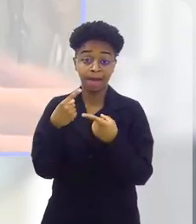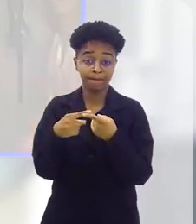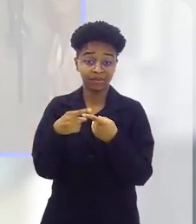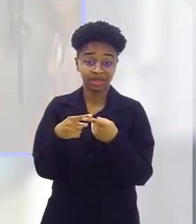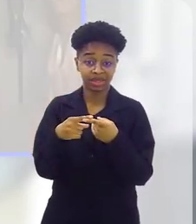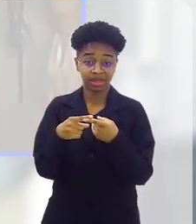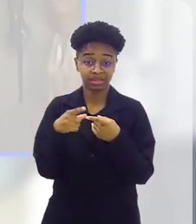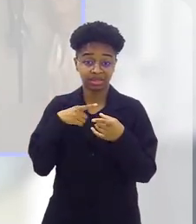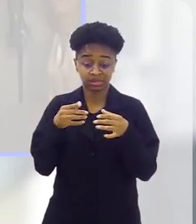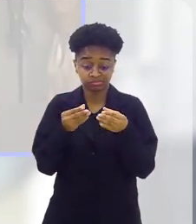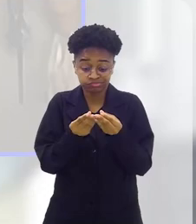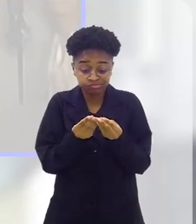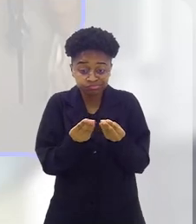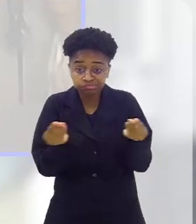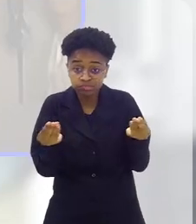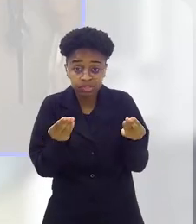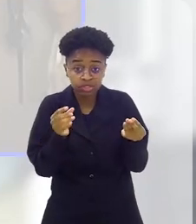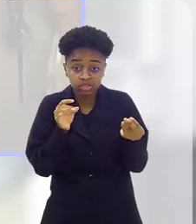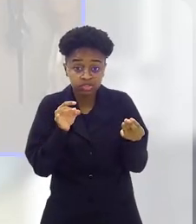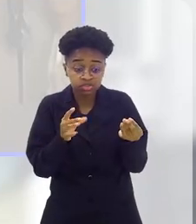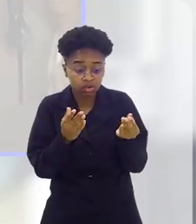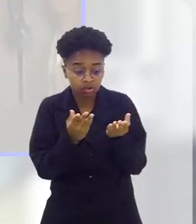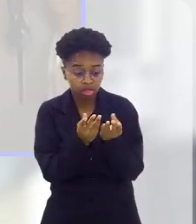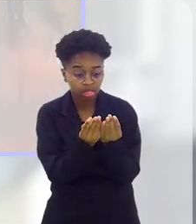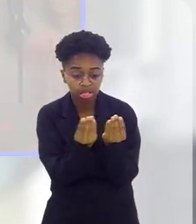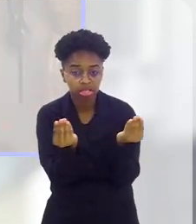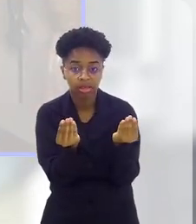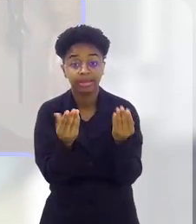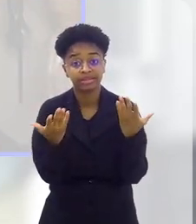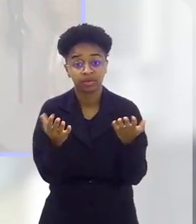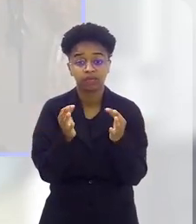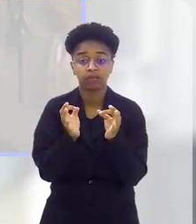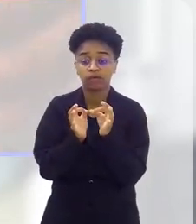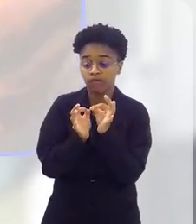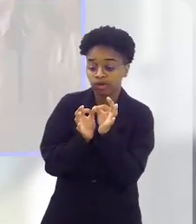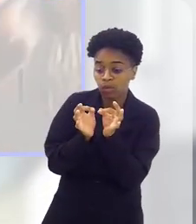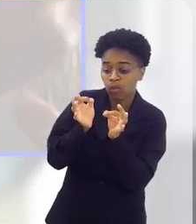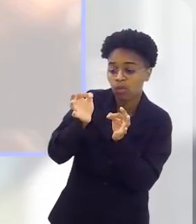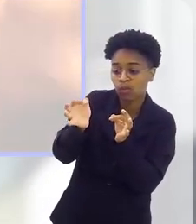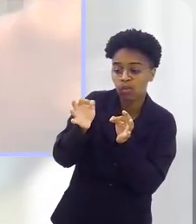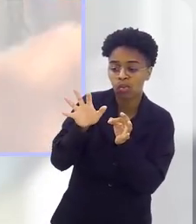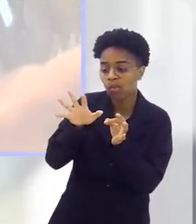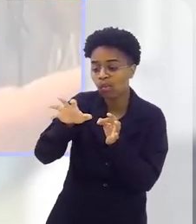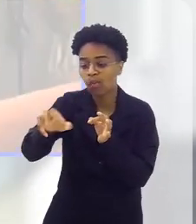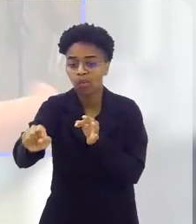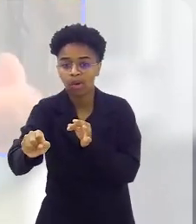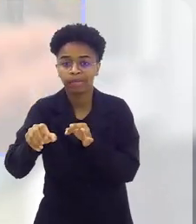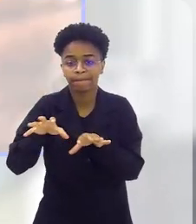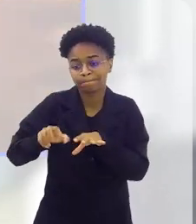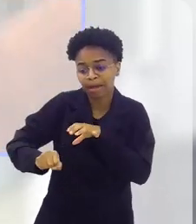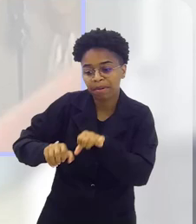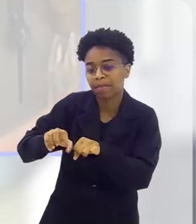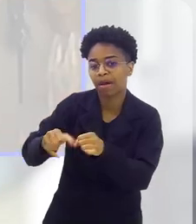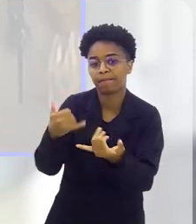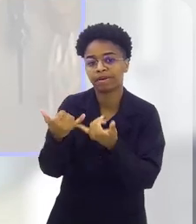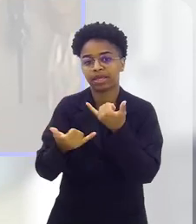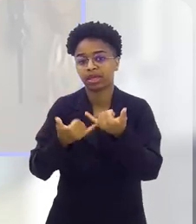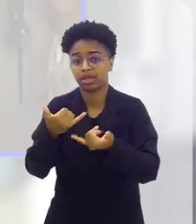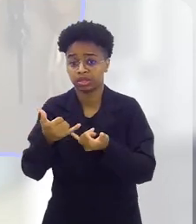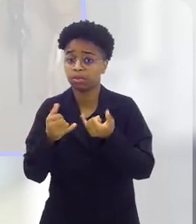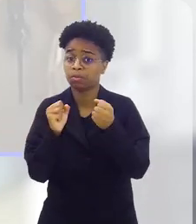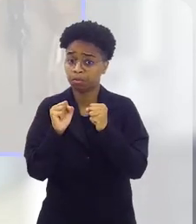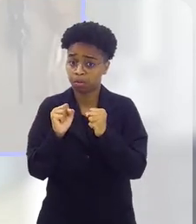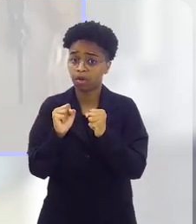porque a tela é plana. Então, o desenvolvimento da visão, o alcance, a exploração do